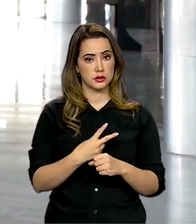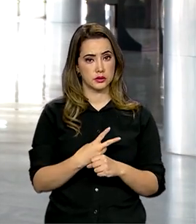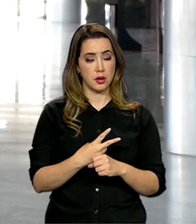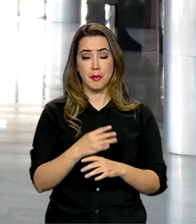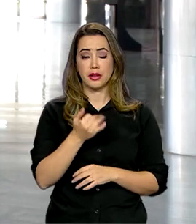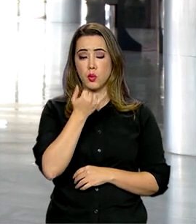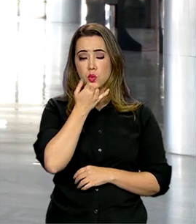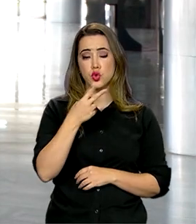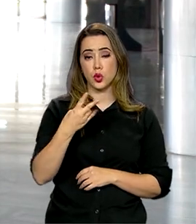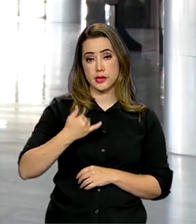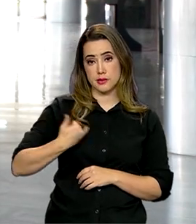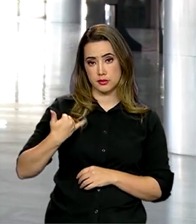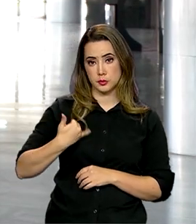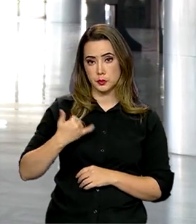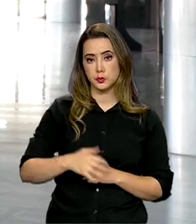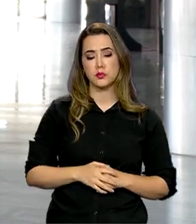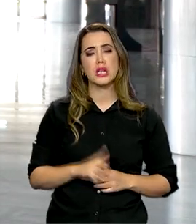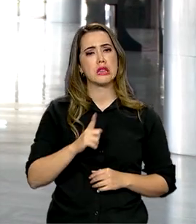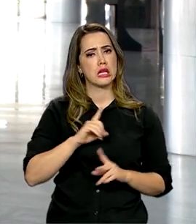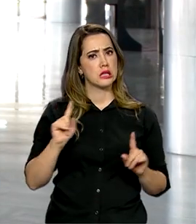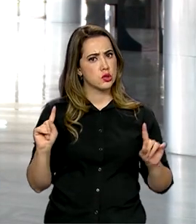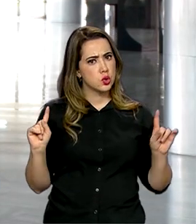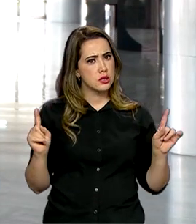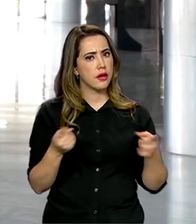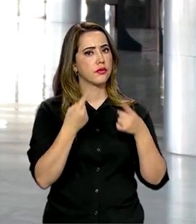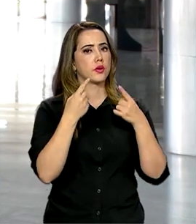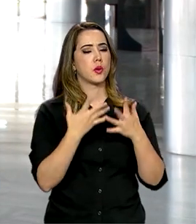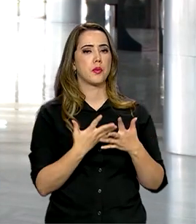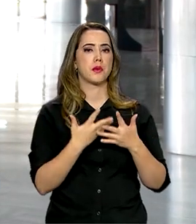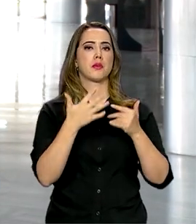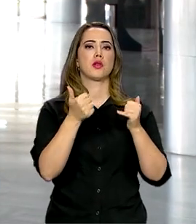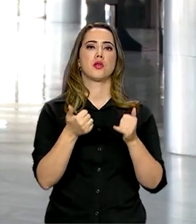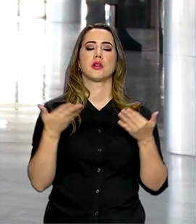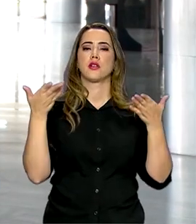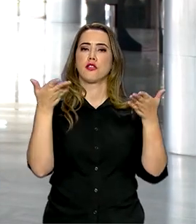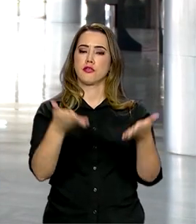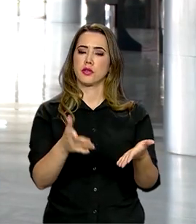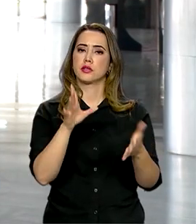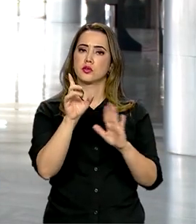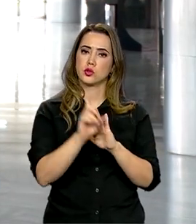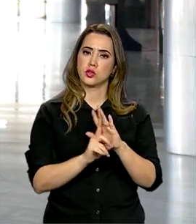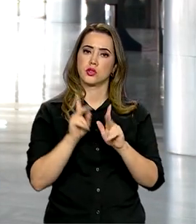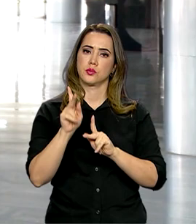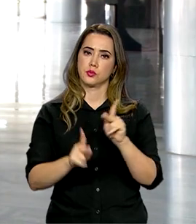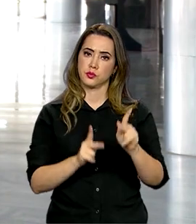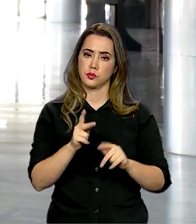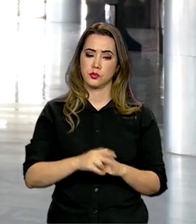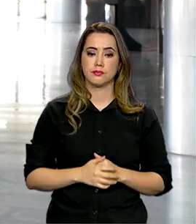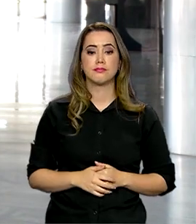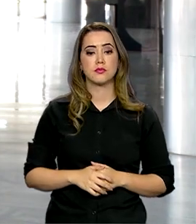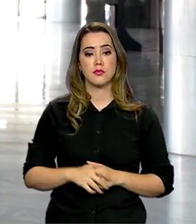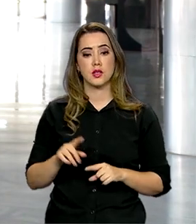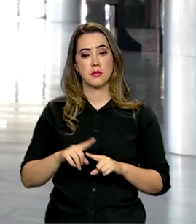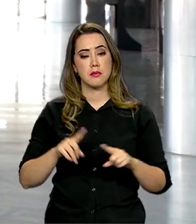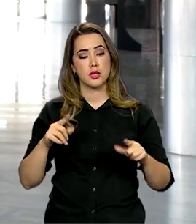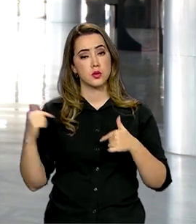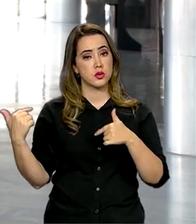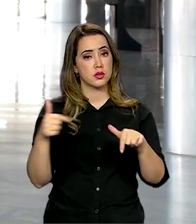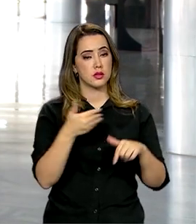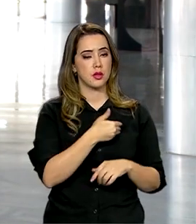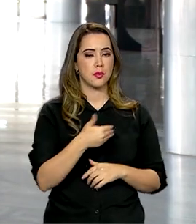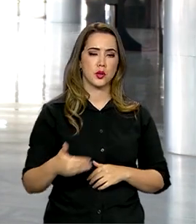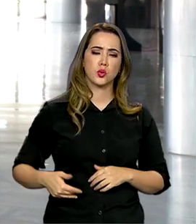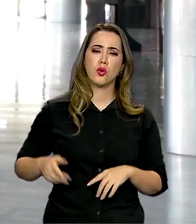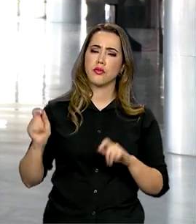Ainda há muitos desafios a serem superados para melhorar o acesso e direitos dessa população. Mas uma iniciativa do governo